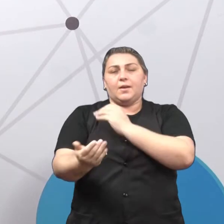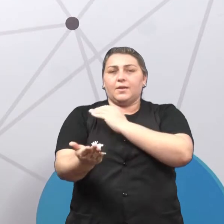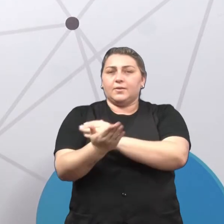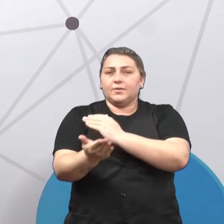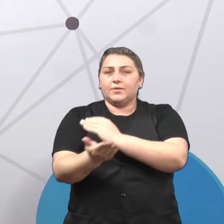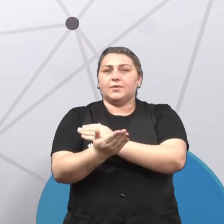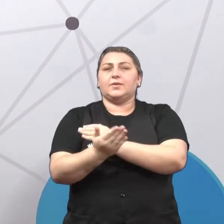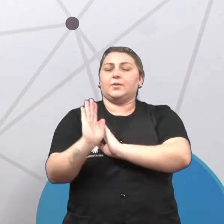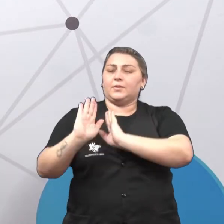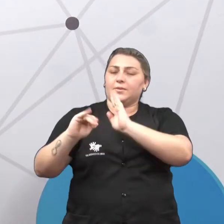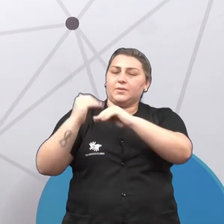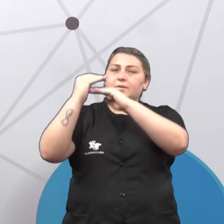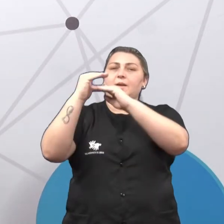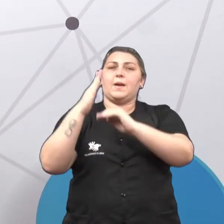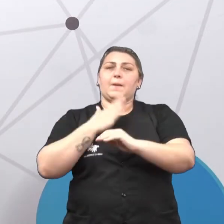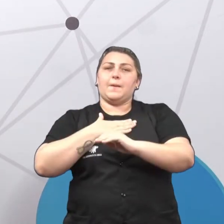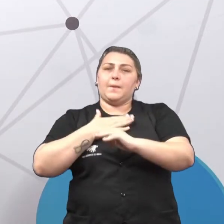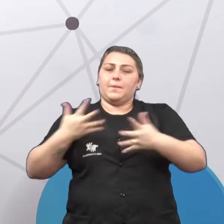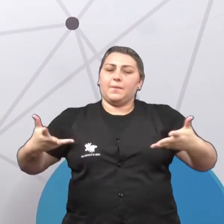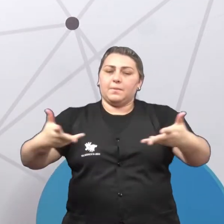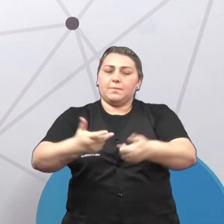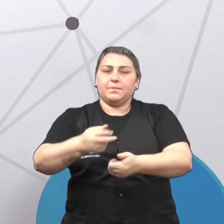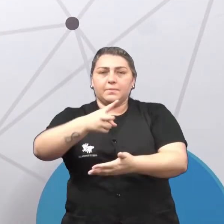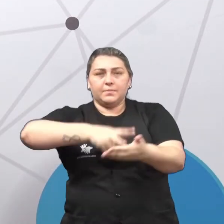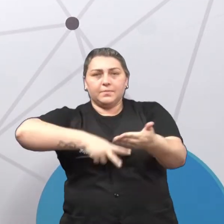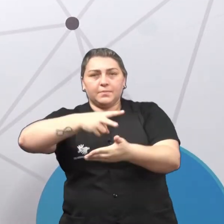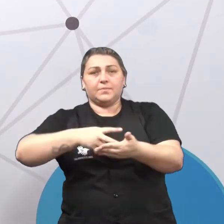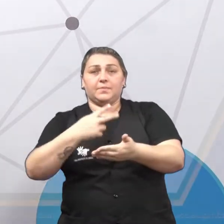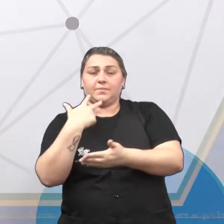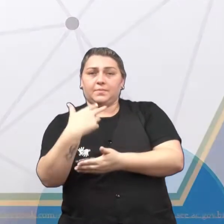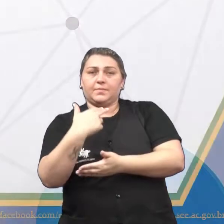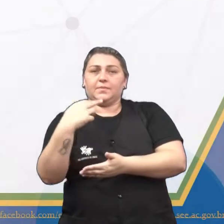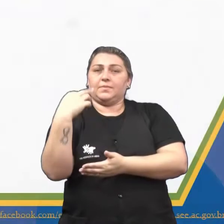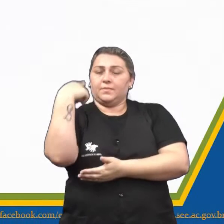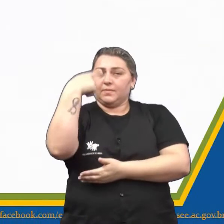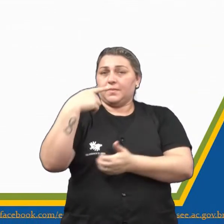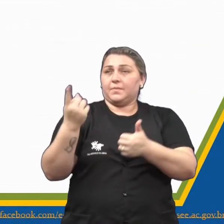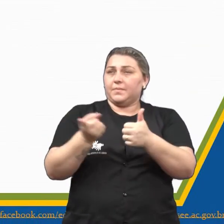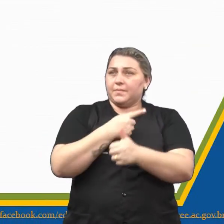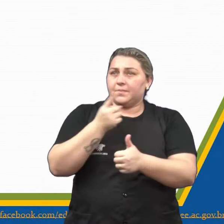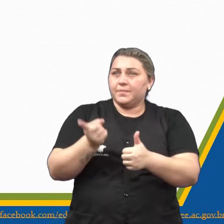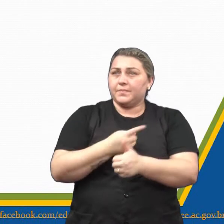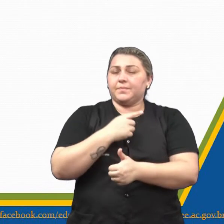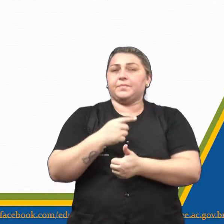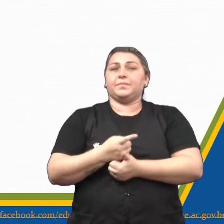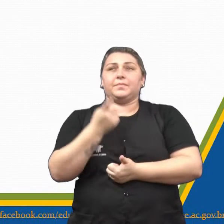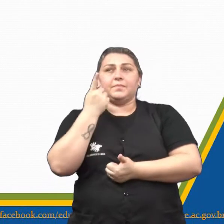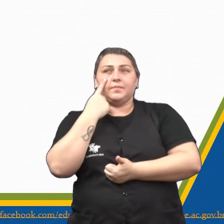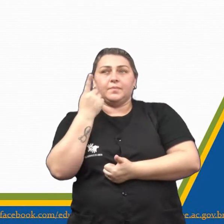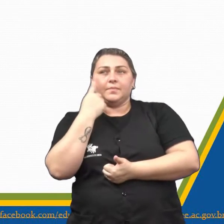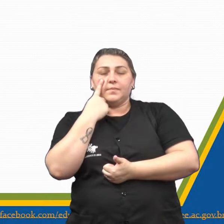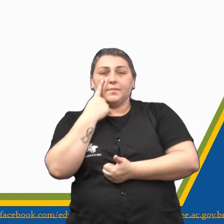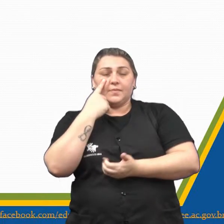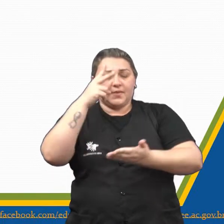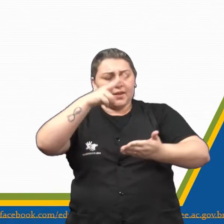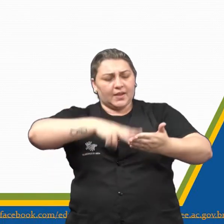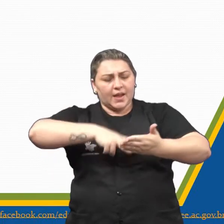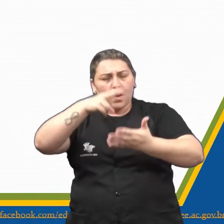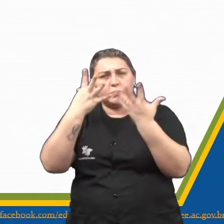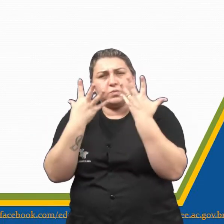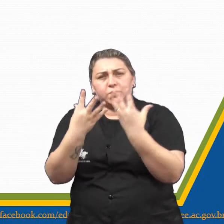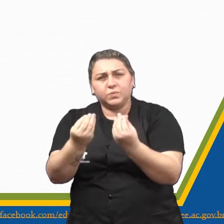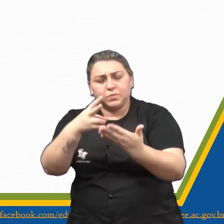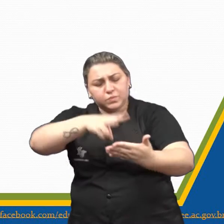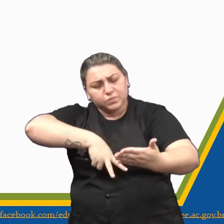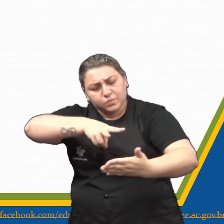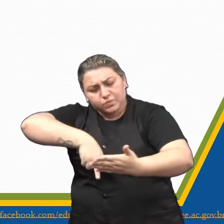ajudar aí a desenvolver a minha habilidade de leitura, tá bom? A primeira dica que eu tenho aí, ó, vamos ler? Leia muito,